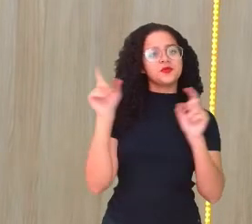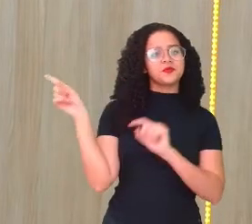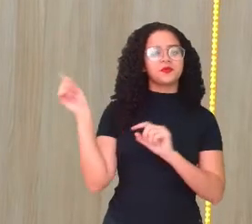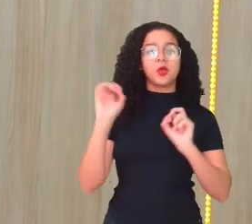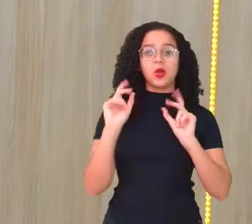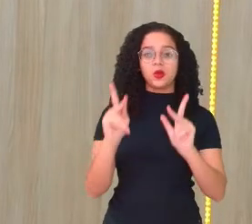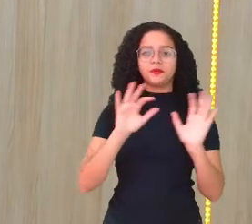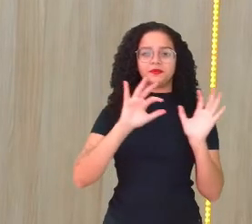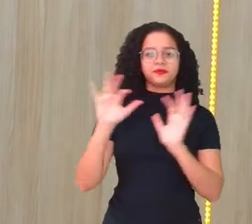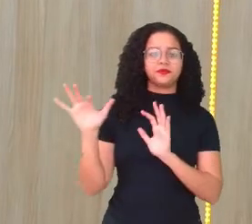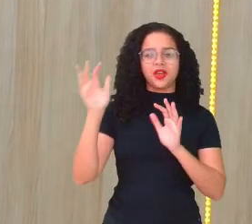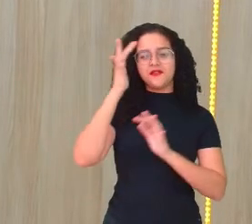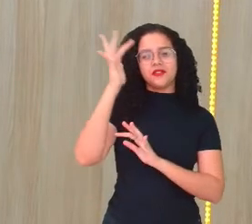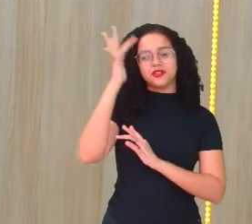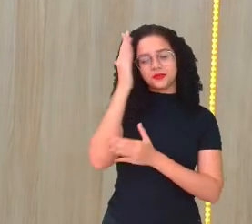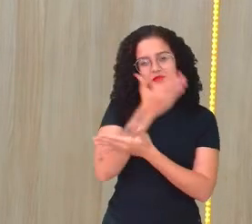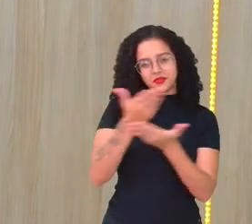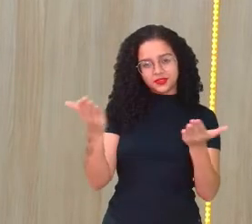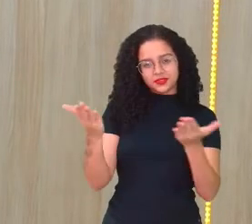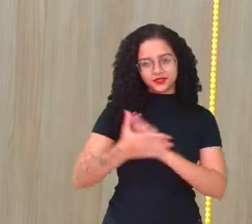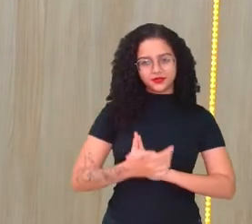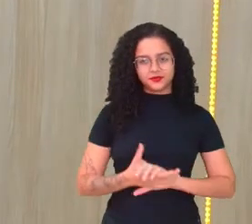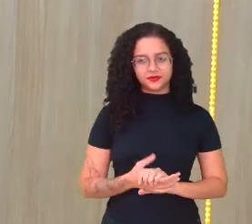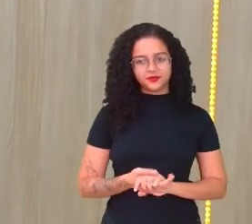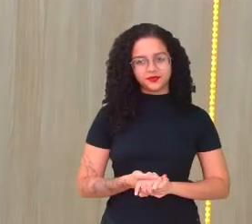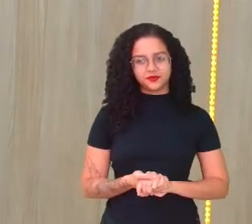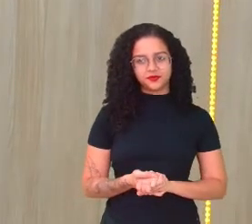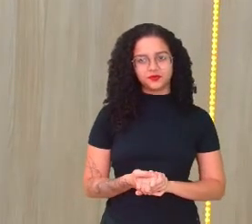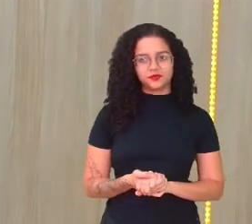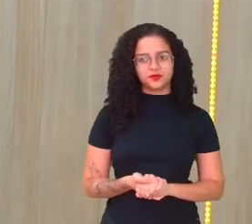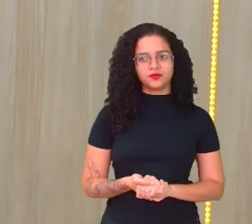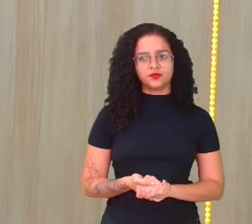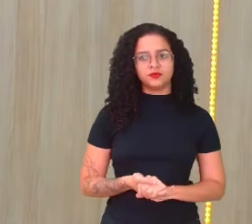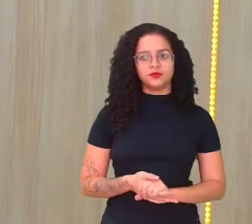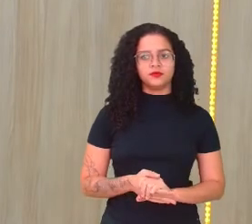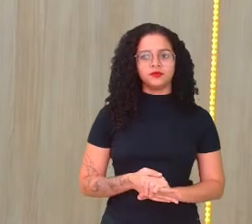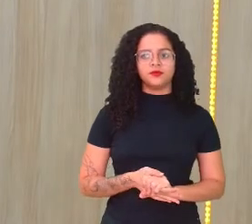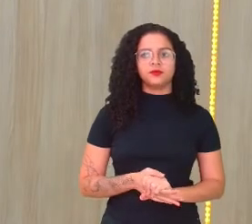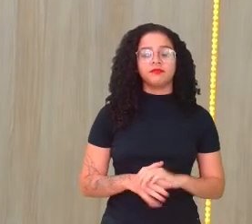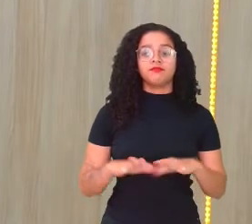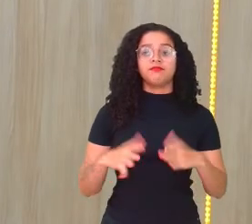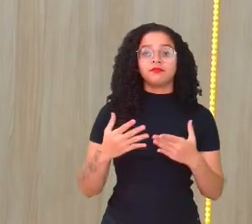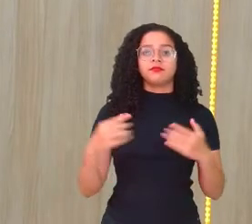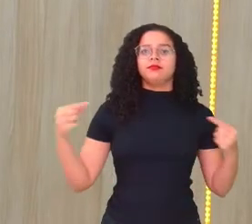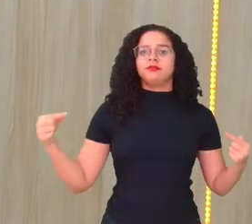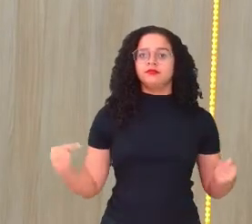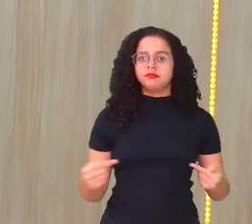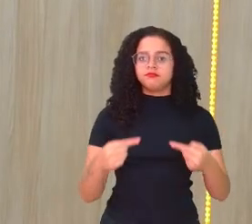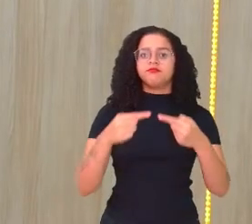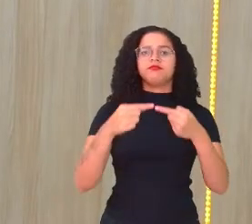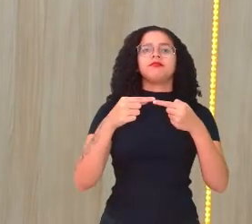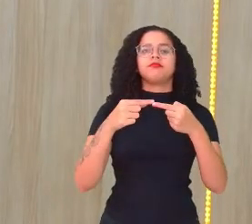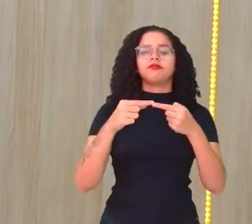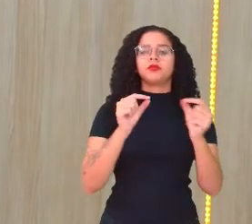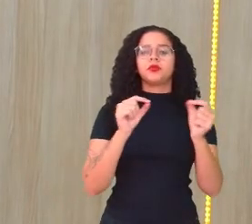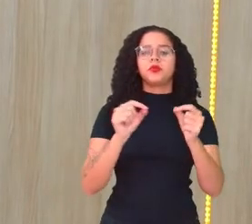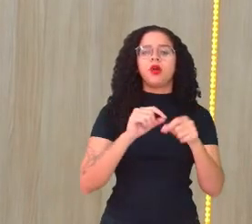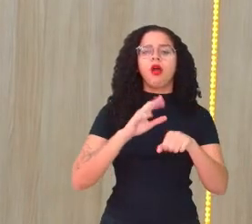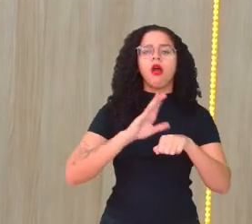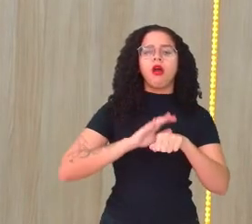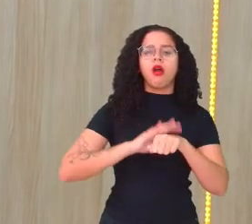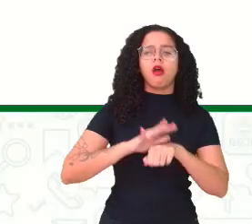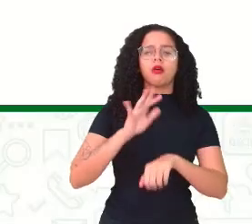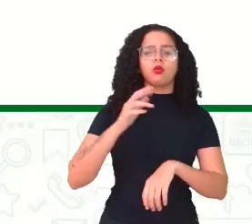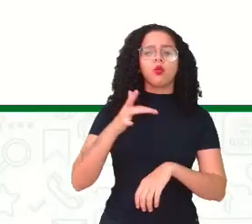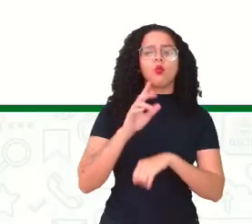tá certo? Vamos deixar essa reflexão aí para vocês, tá? E tudo a ver com autocuidado foi o que a